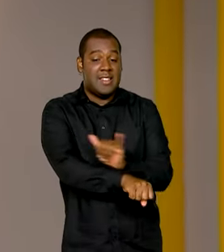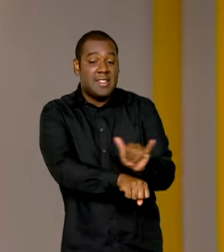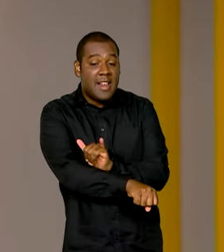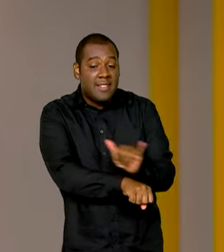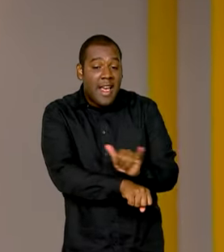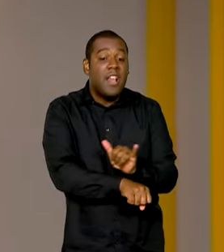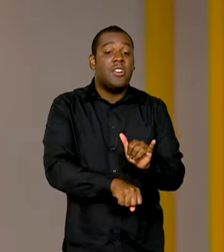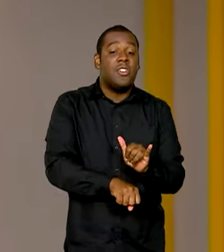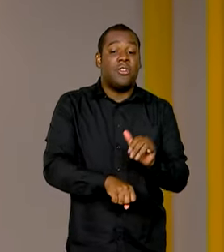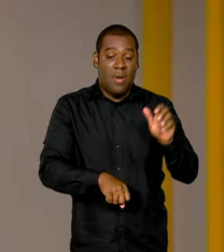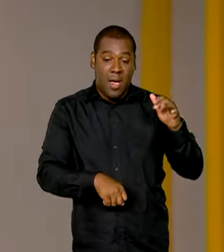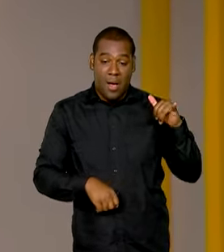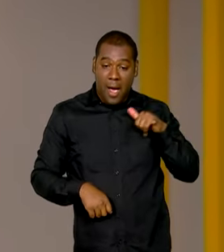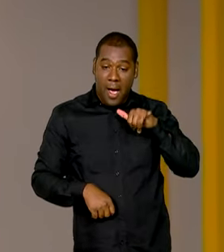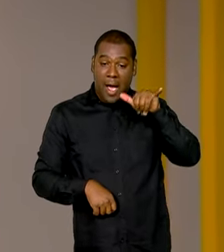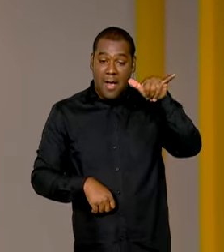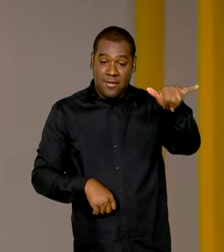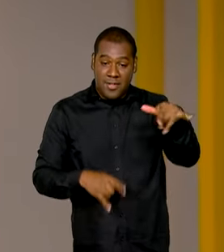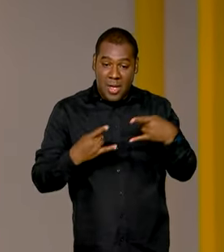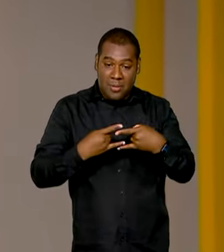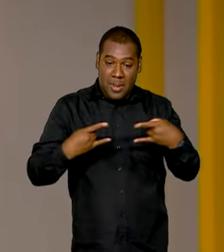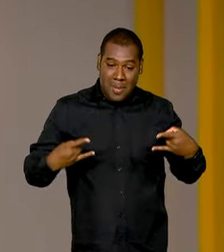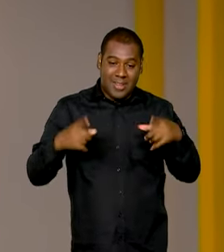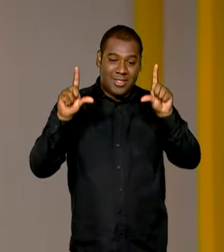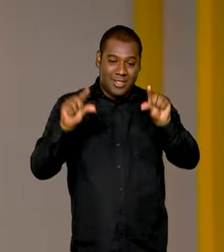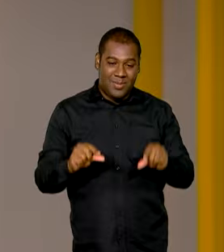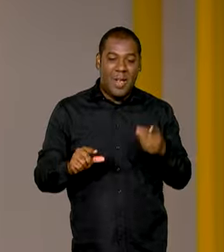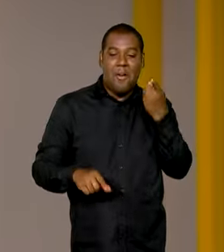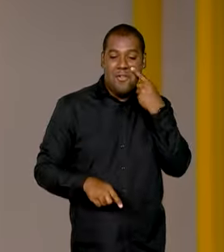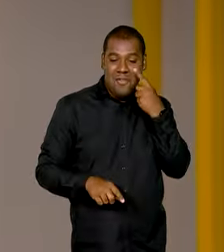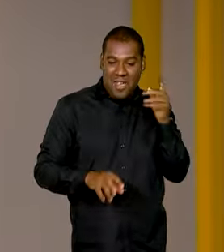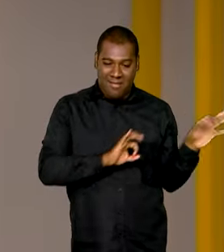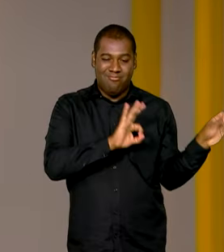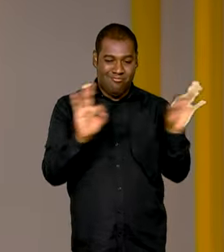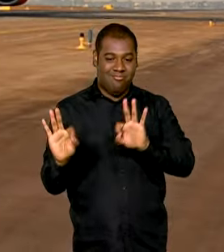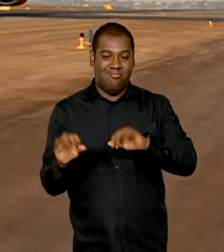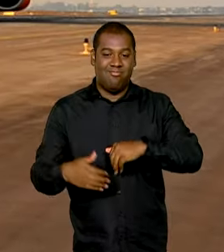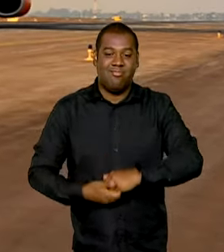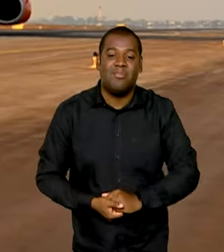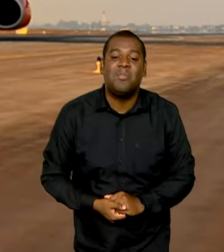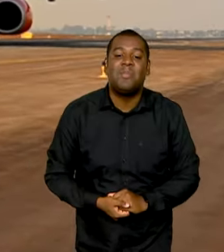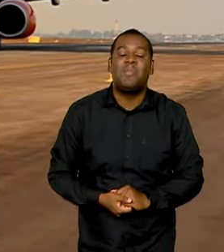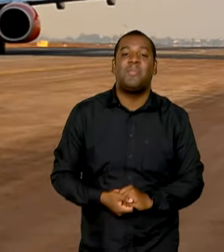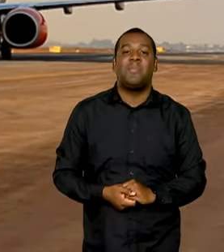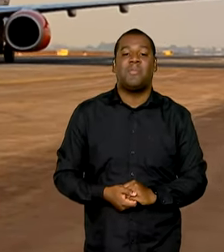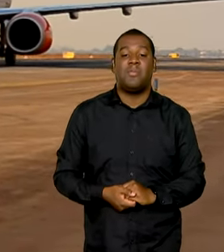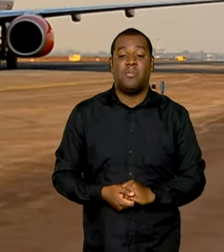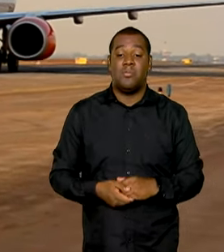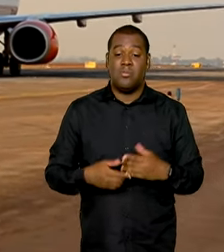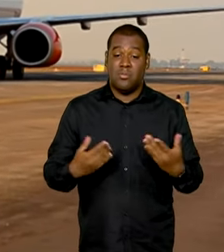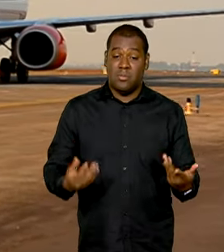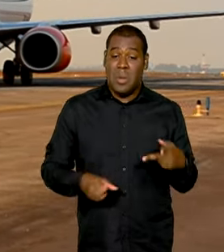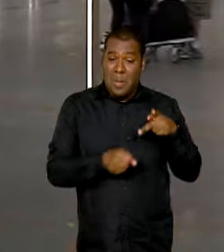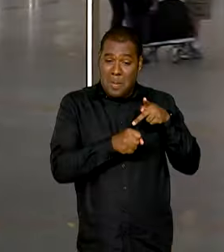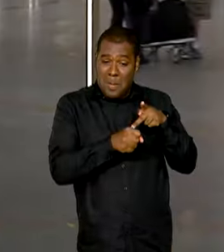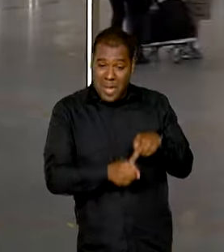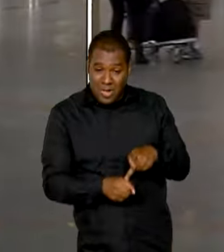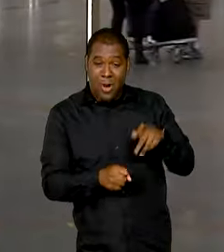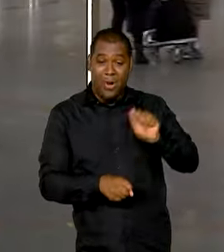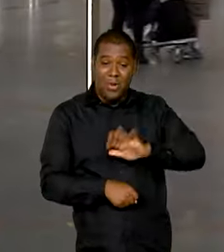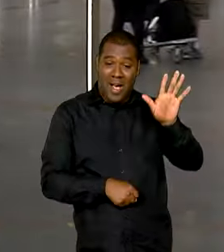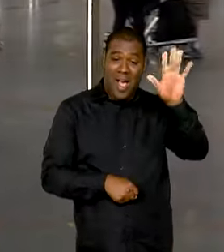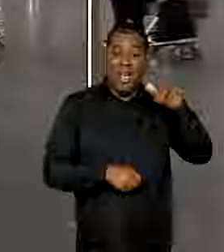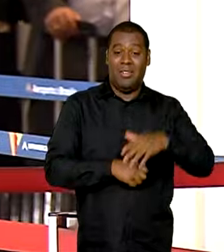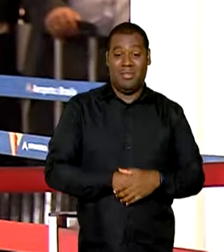preços dos bilhetes aéreos para o consumidor. Confira então na reportagem. Alta no preço do petróleo, poucos